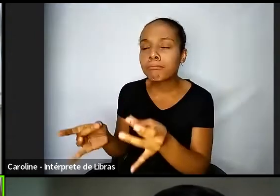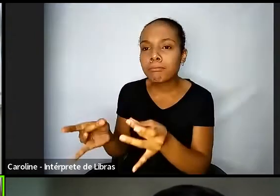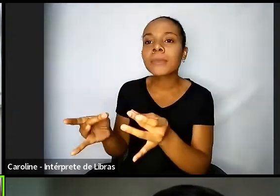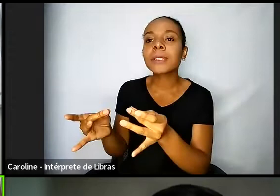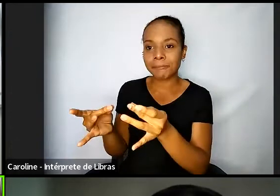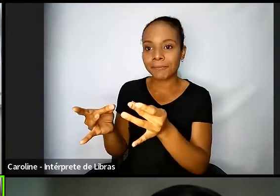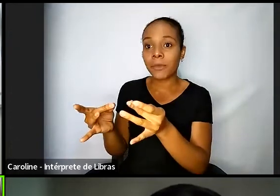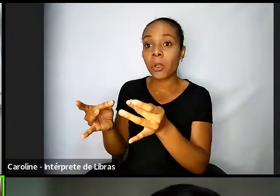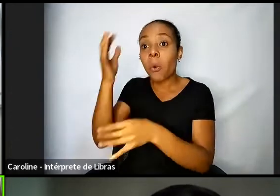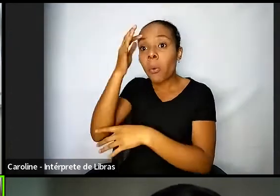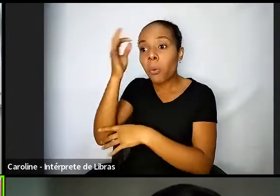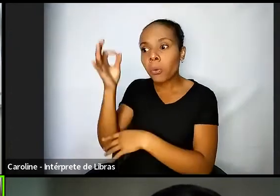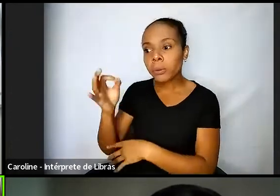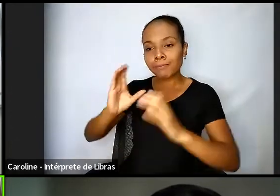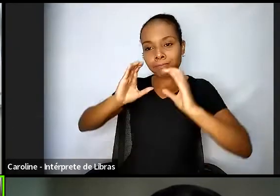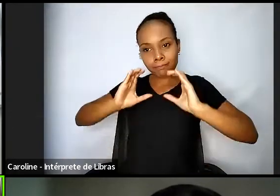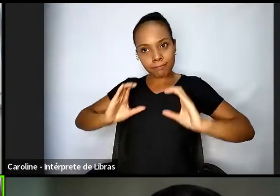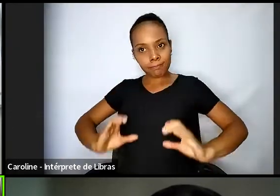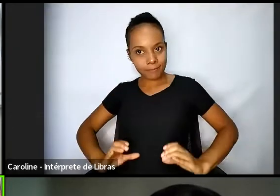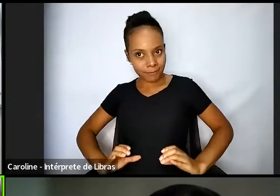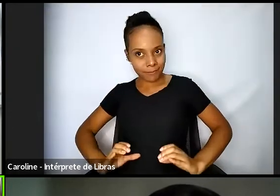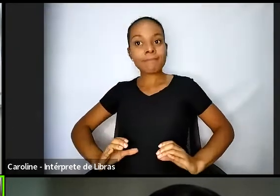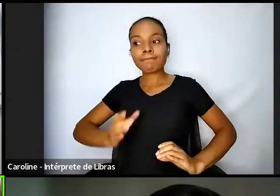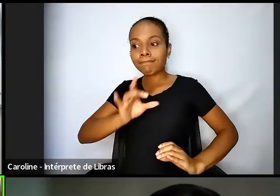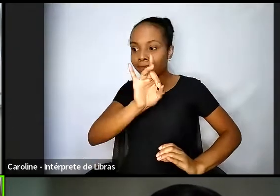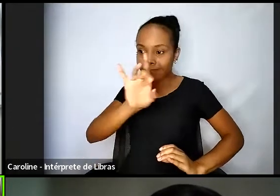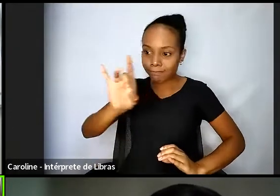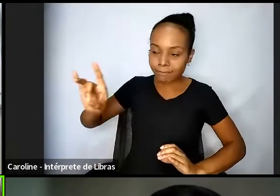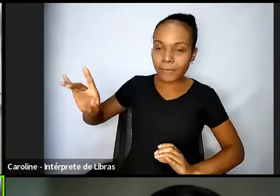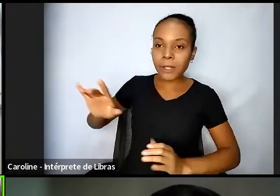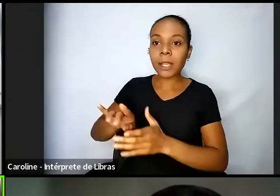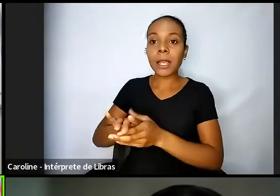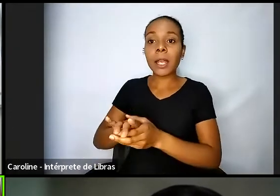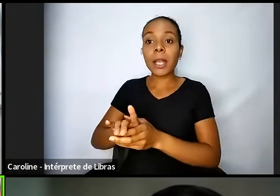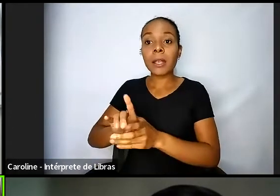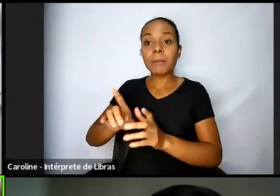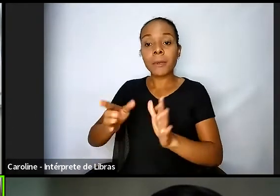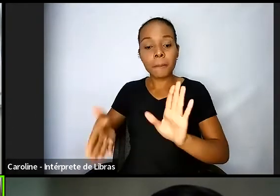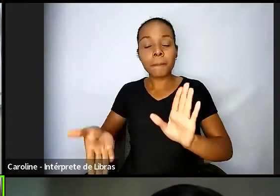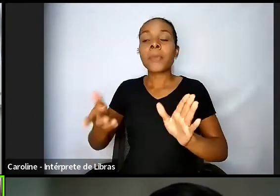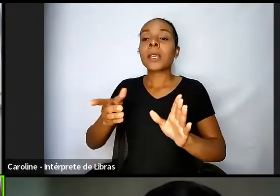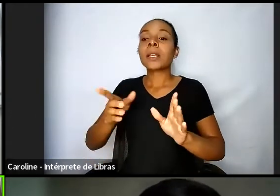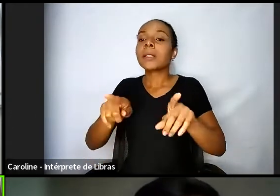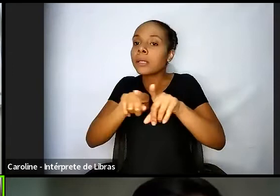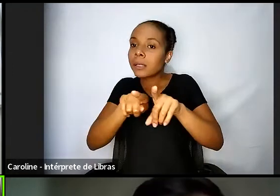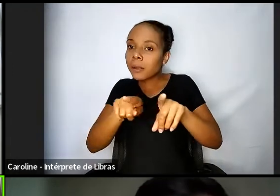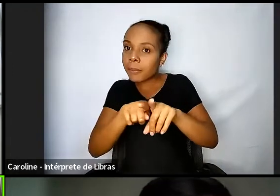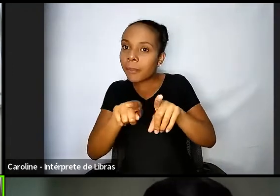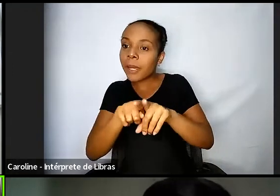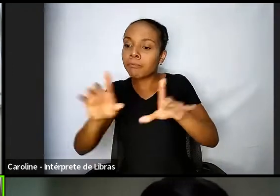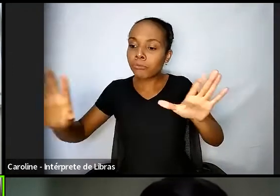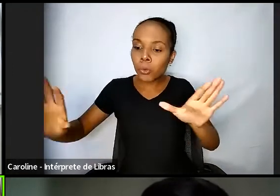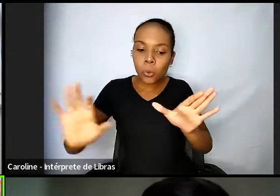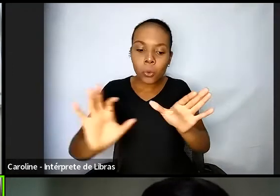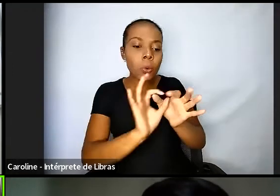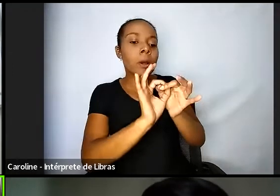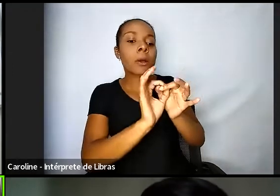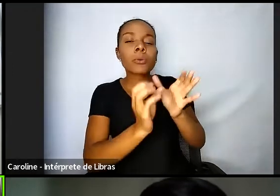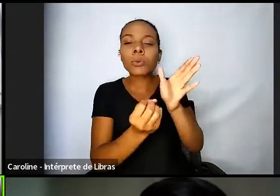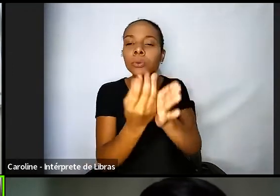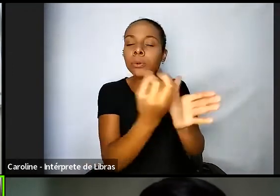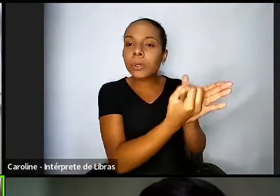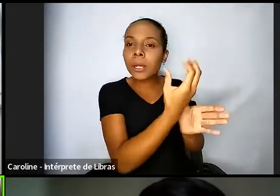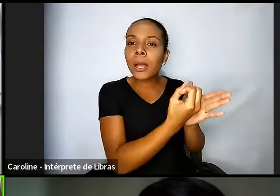criando possibilidades institucionais para que essas pessoas tenham cidadania, criando